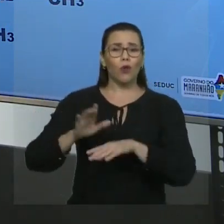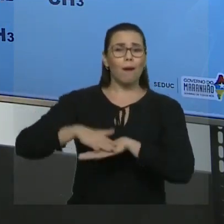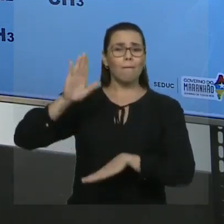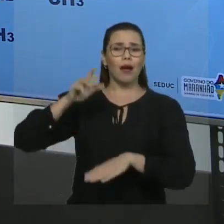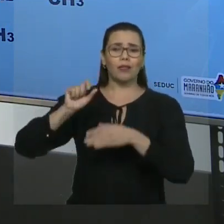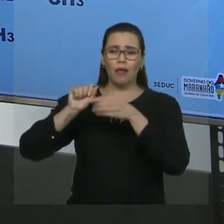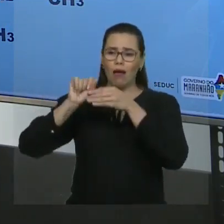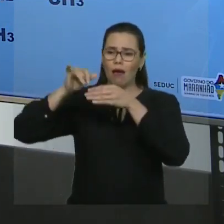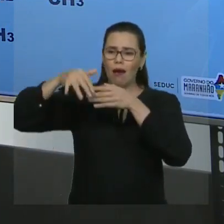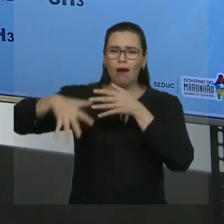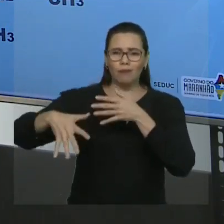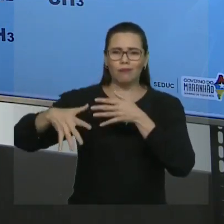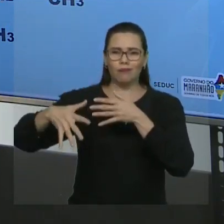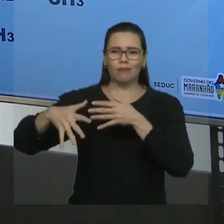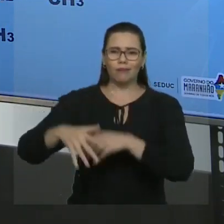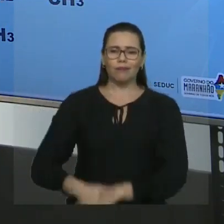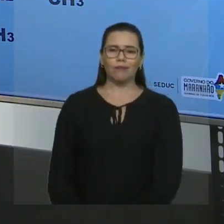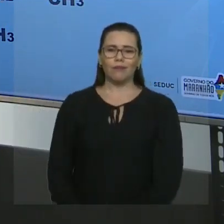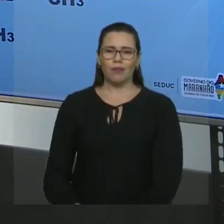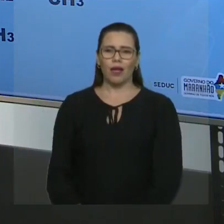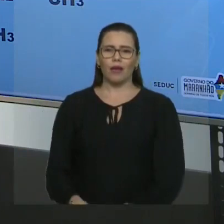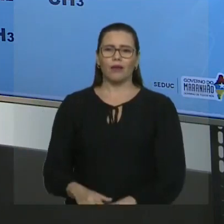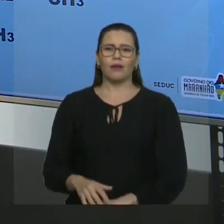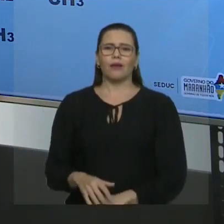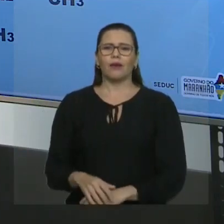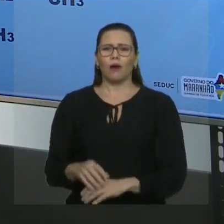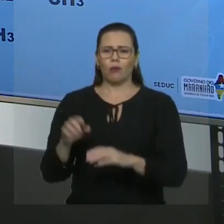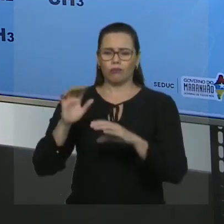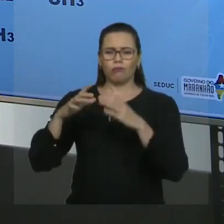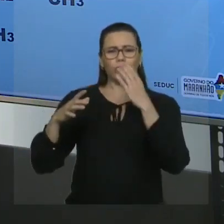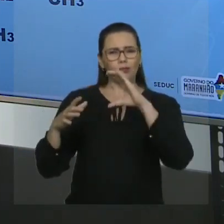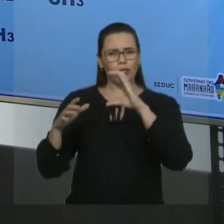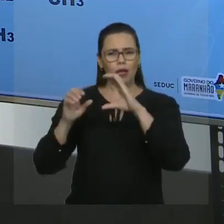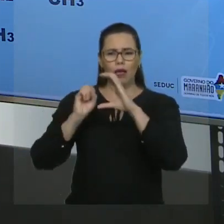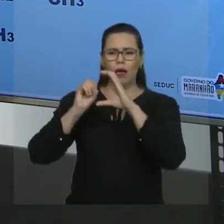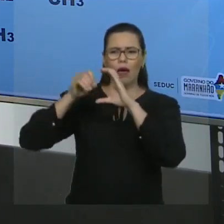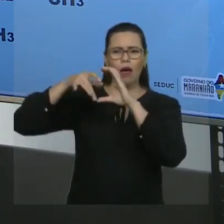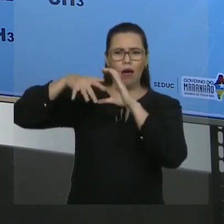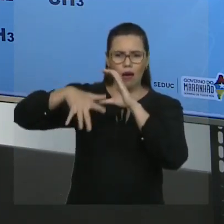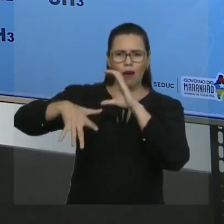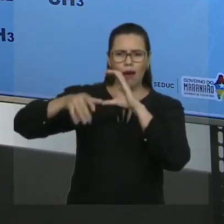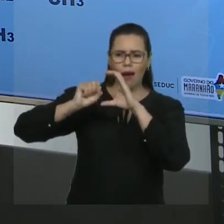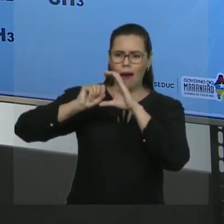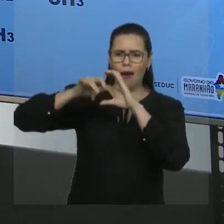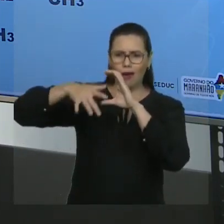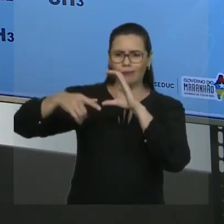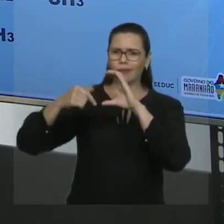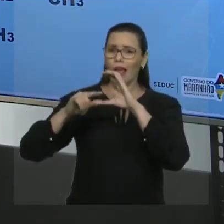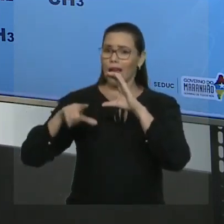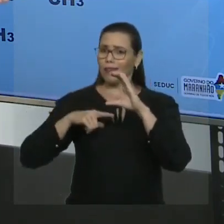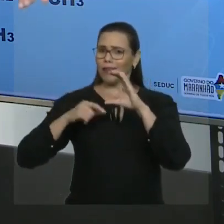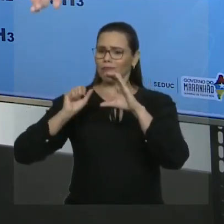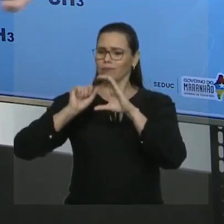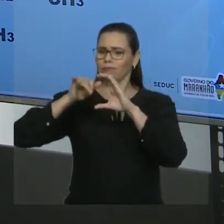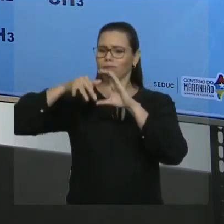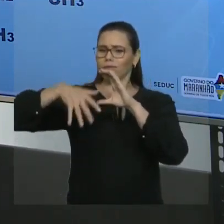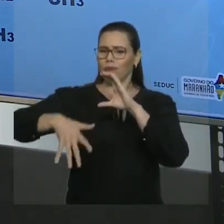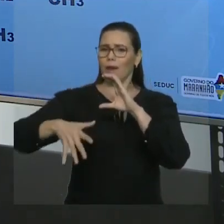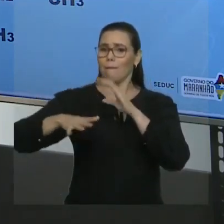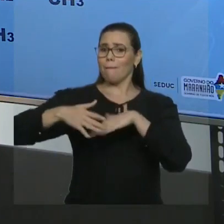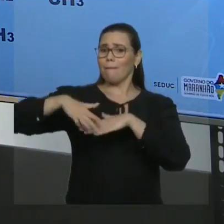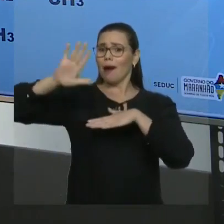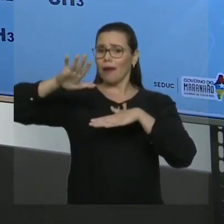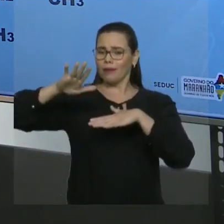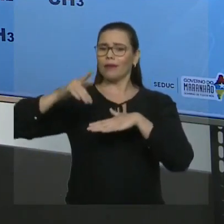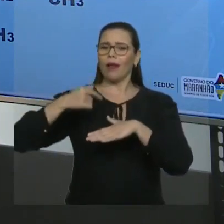Então, esta cadeia, observando ela, a maior sequência de carbonos e mais ramificada, é esta cadeia que a acabou de mostrar aqui.